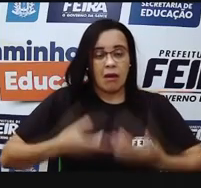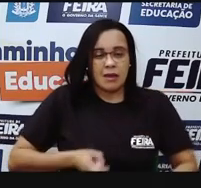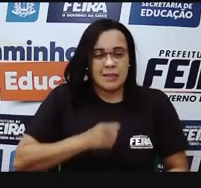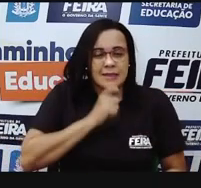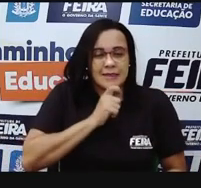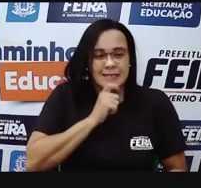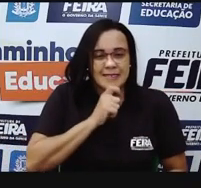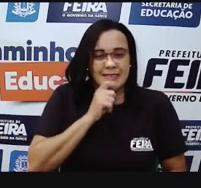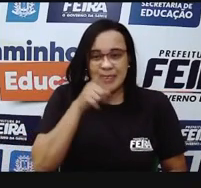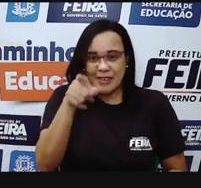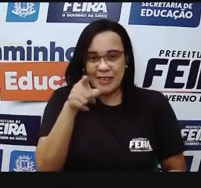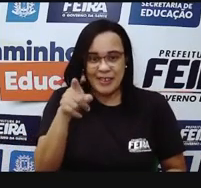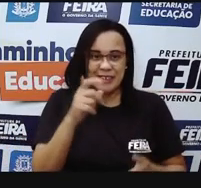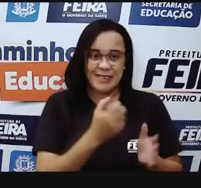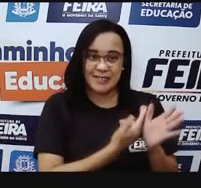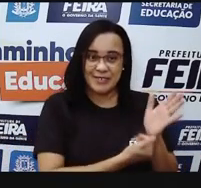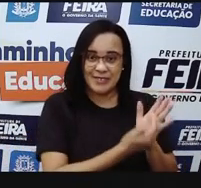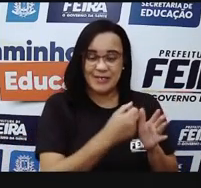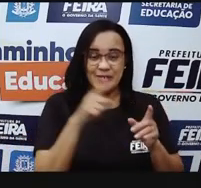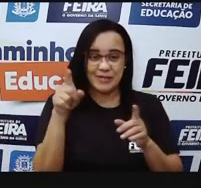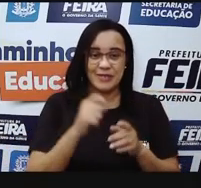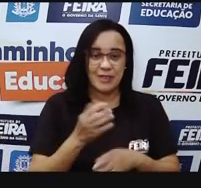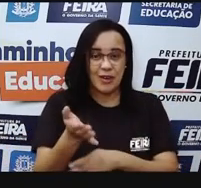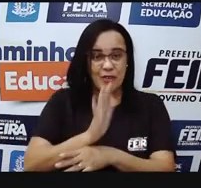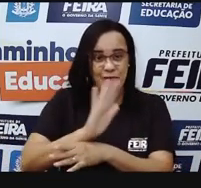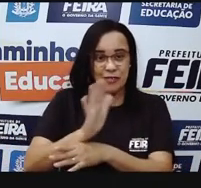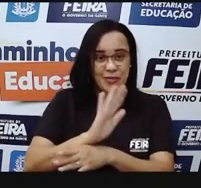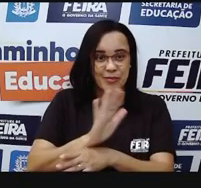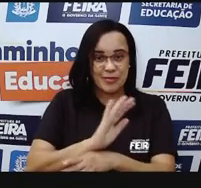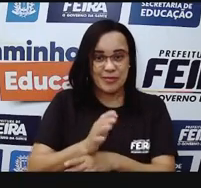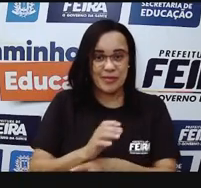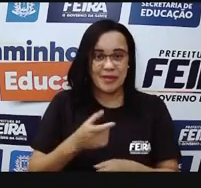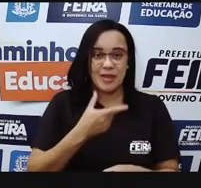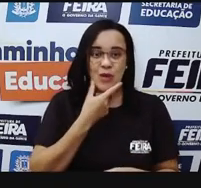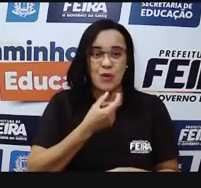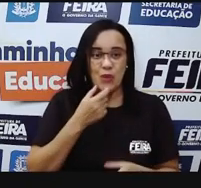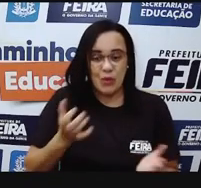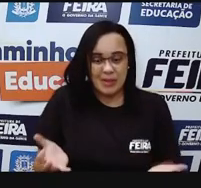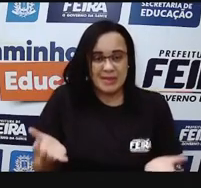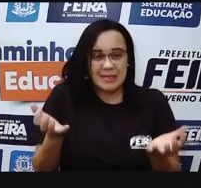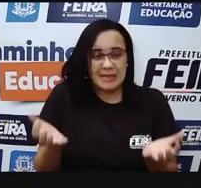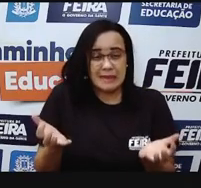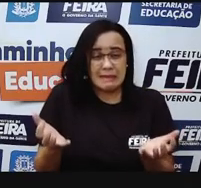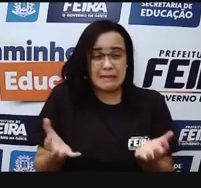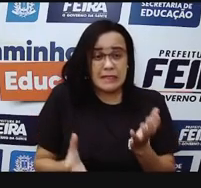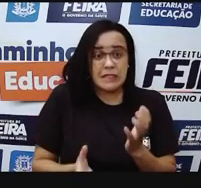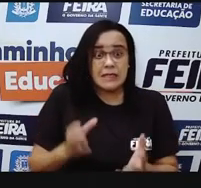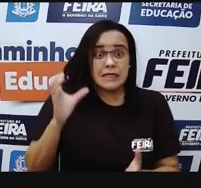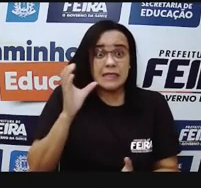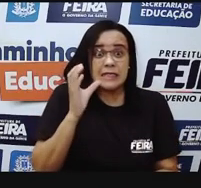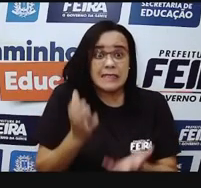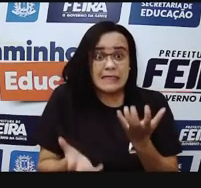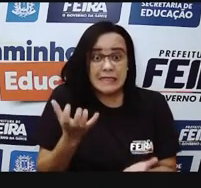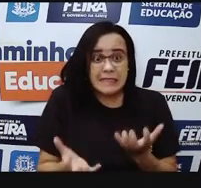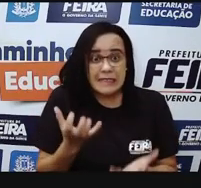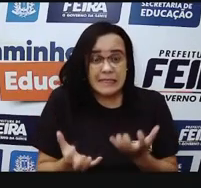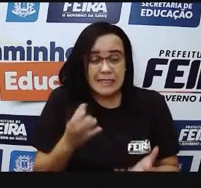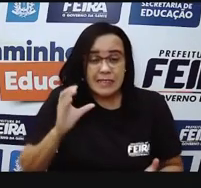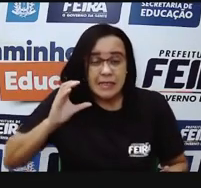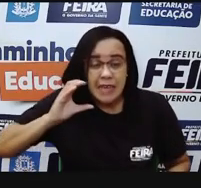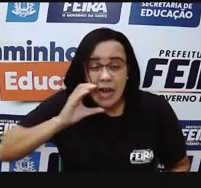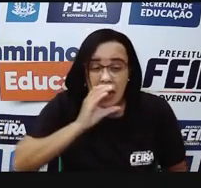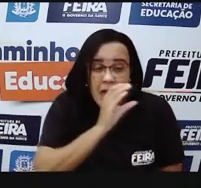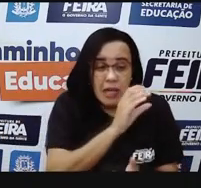ali como o Kiko, segurou essa panela fervindo, imagine, como é que ele vai saber que está fervindo, que vai doer, que está